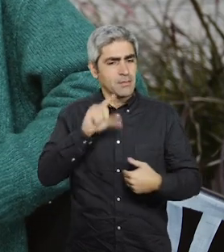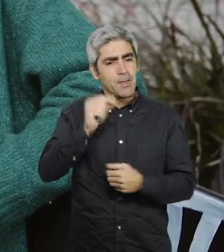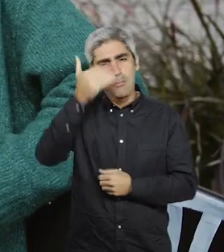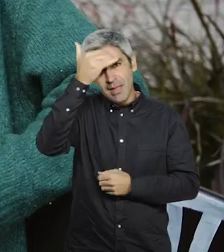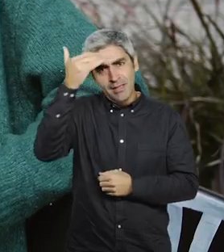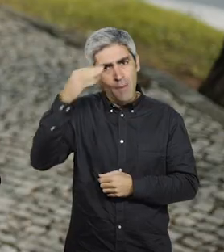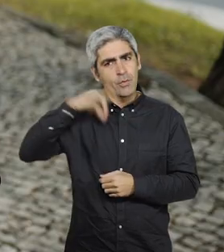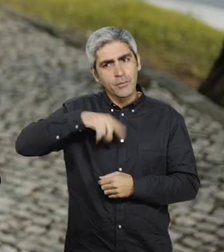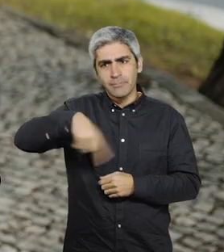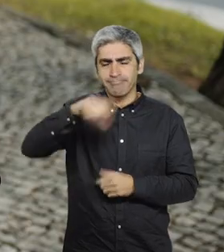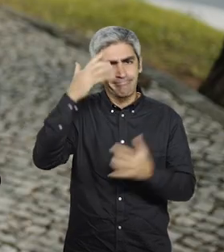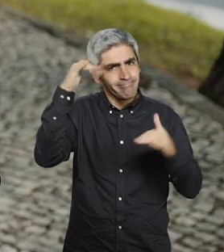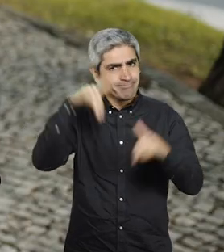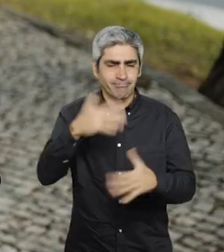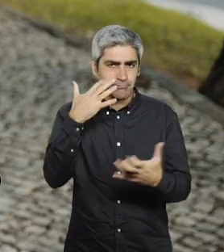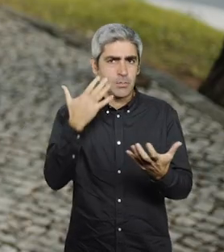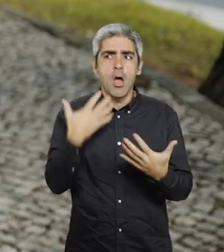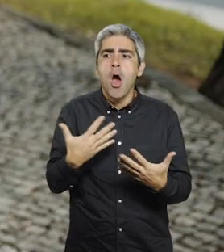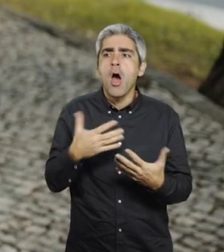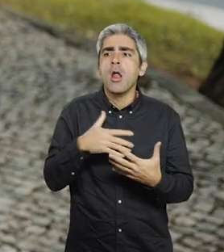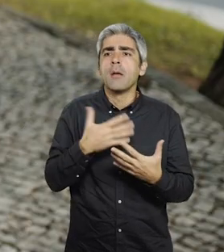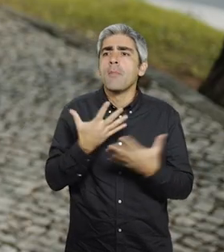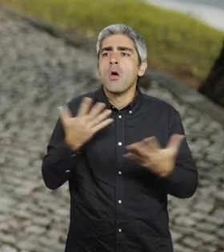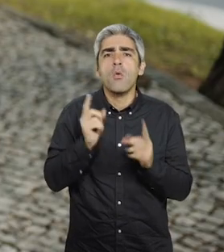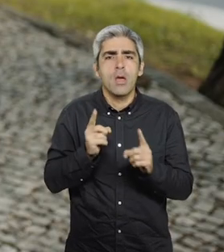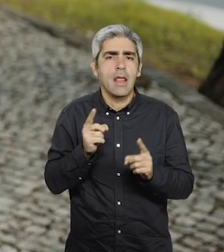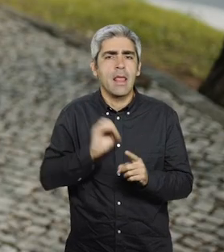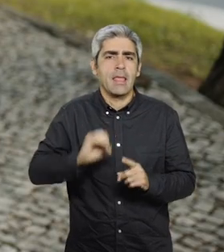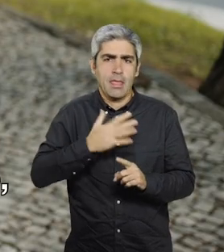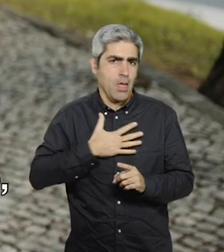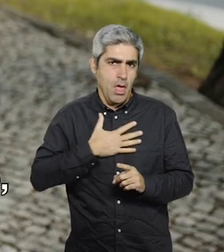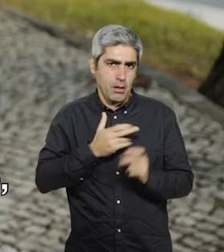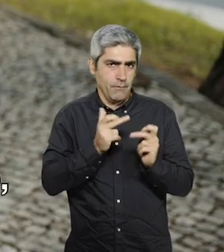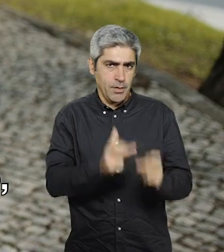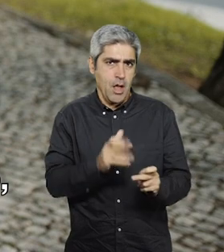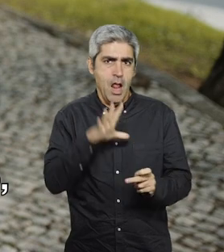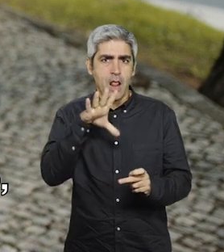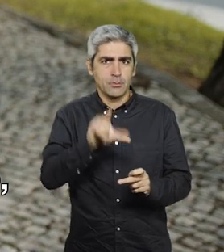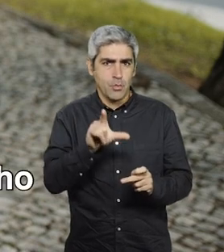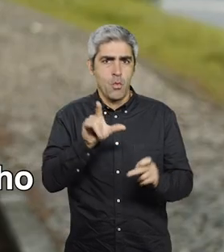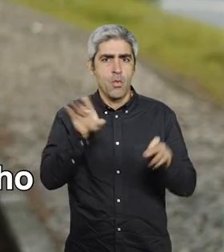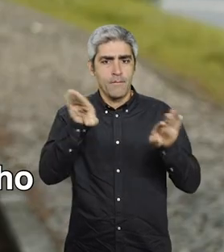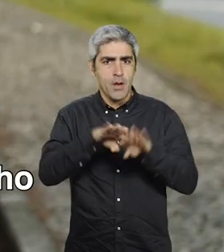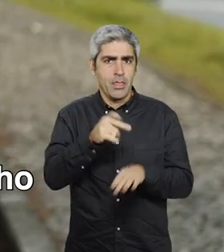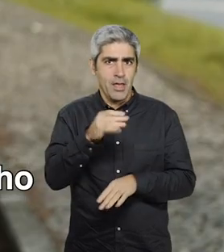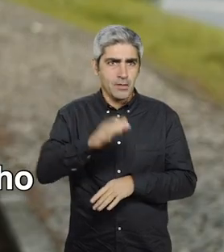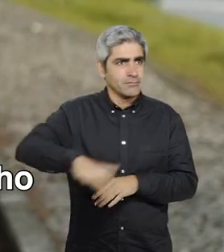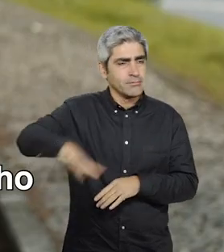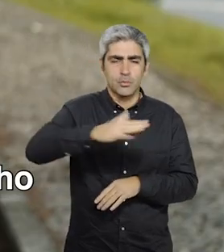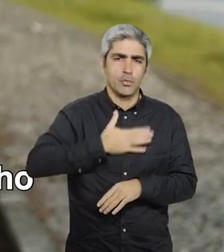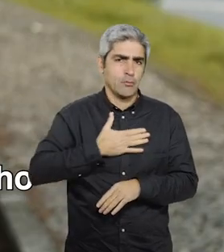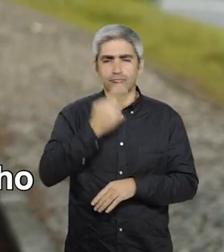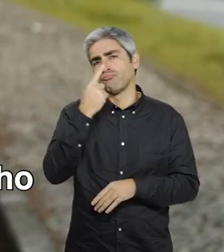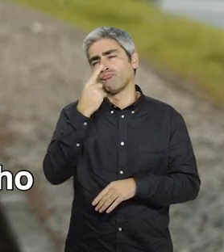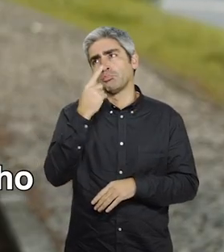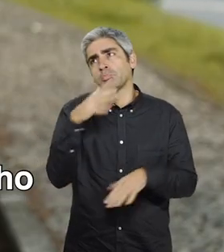mental dos profissionais. O que se observa neste momento é que ninguém quer ficar na região de Lisboa e Valdotejo, ou então preferem ir